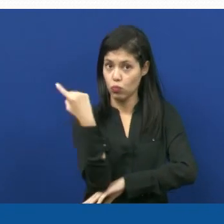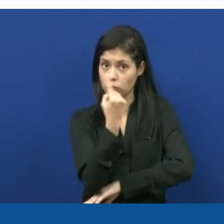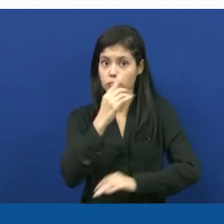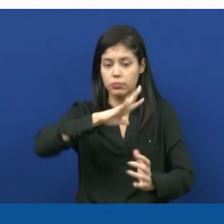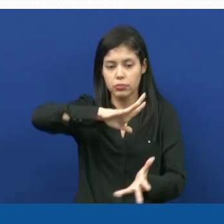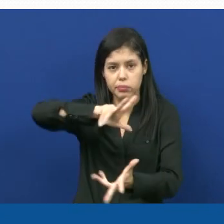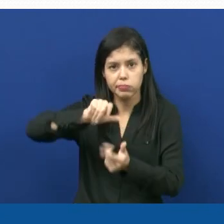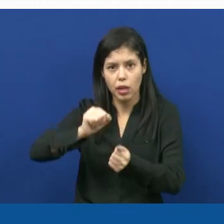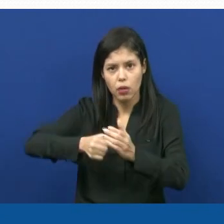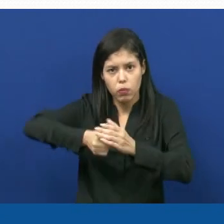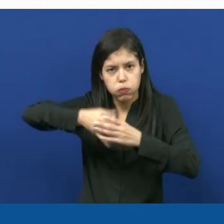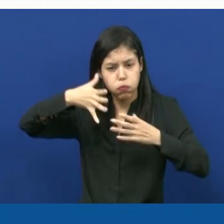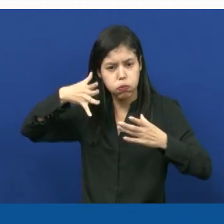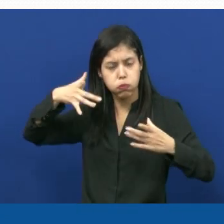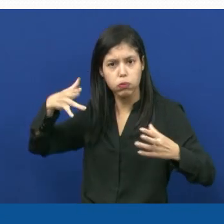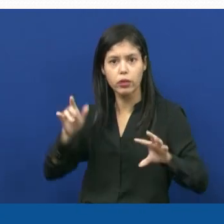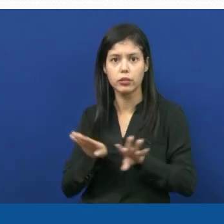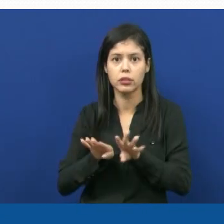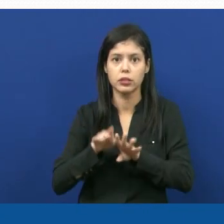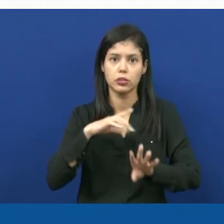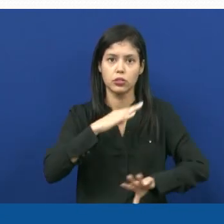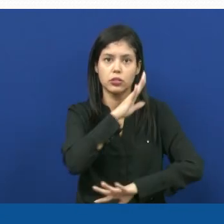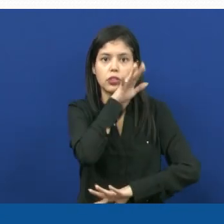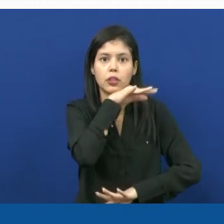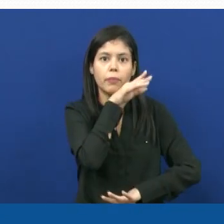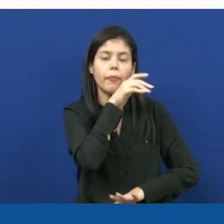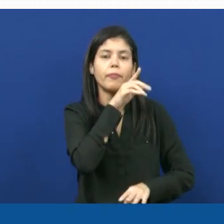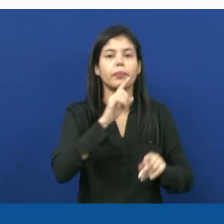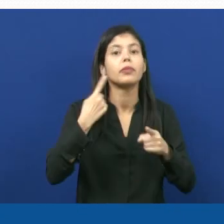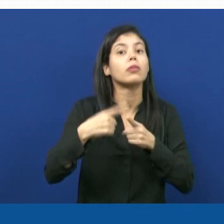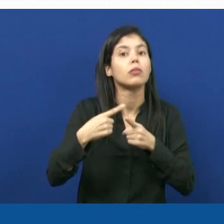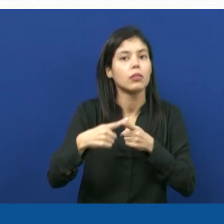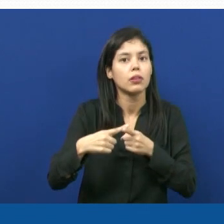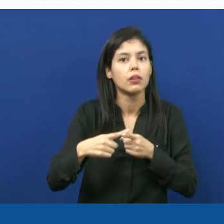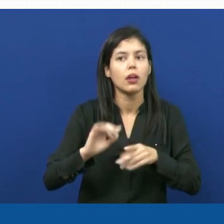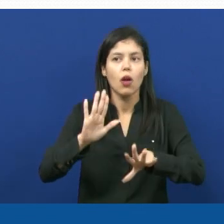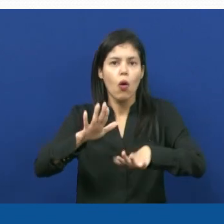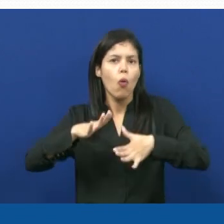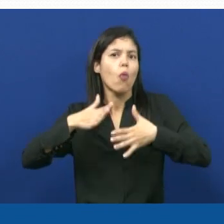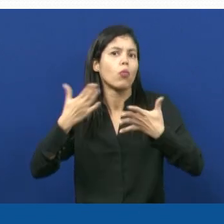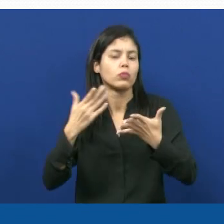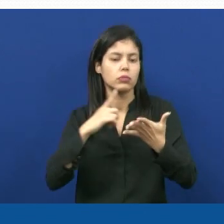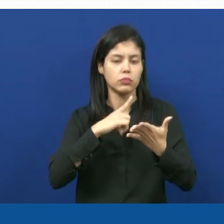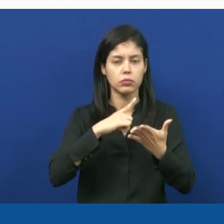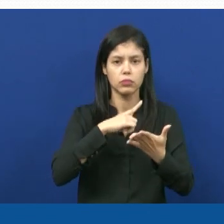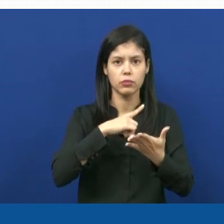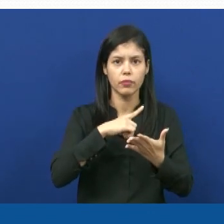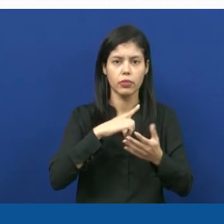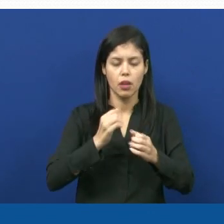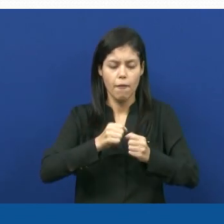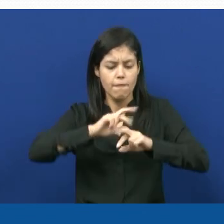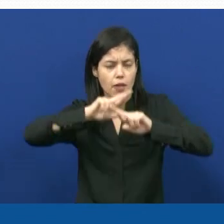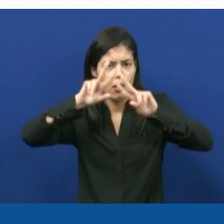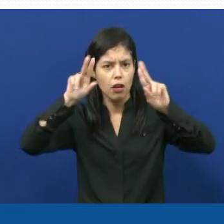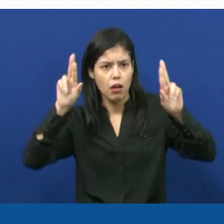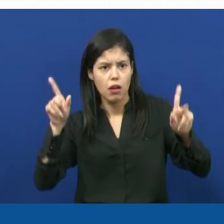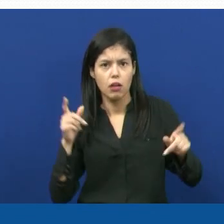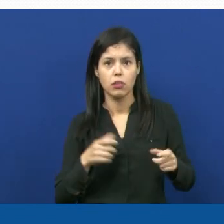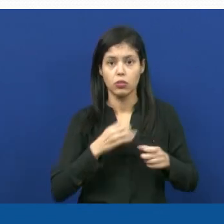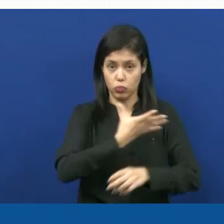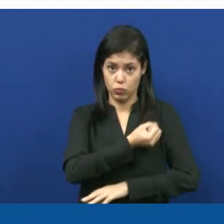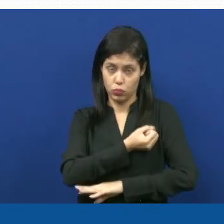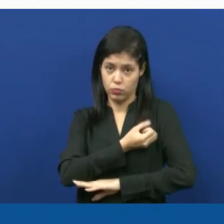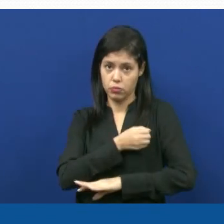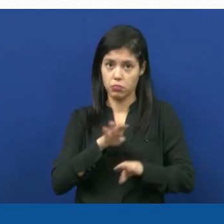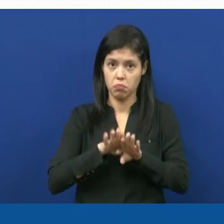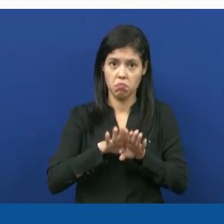tem uma diversidade de vida muito grande, ou seja, nós temos uma diversidade de seres vivos de um número